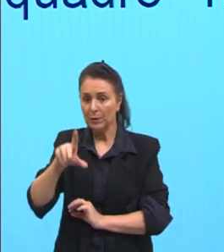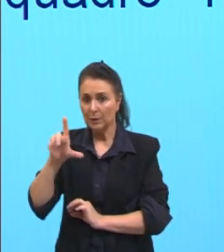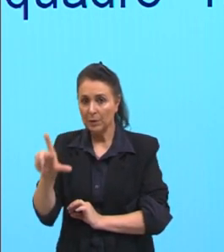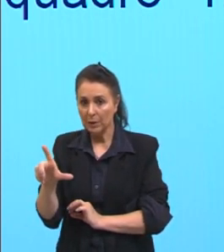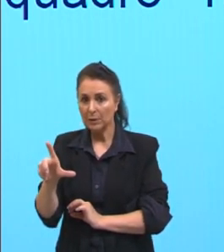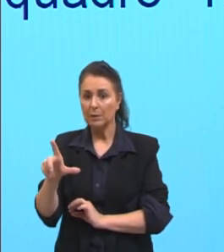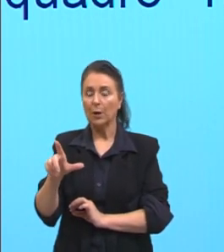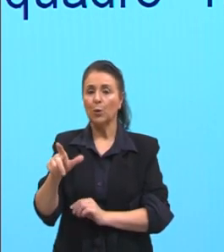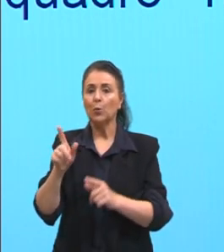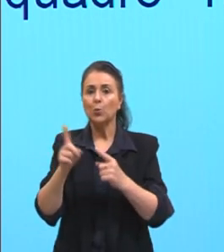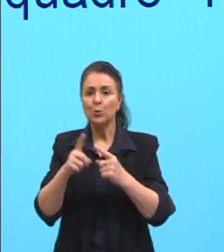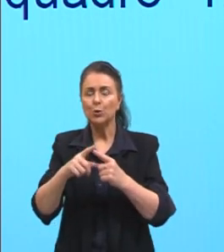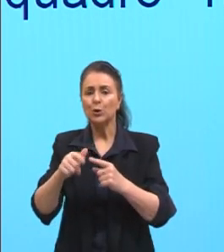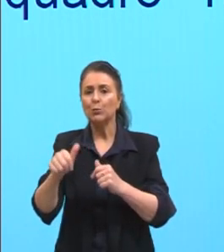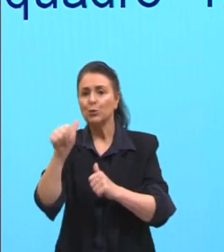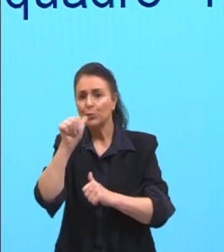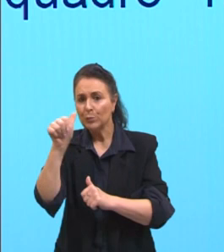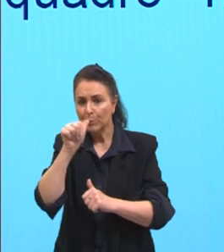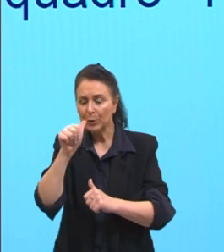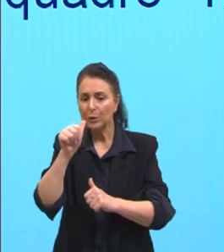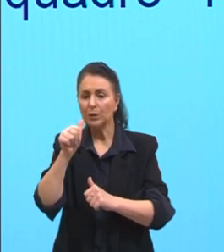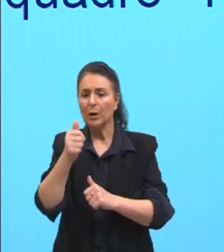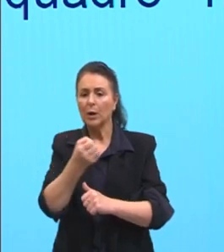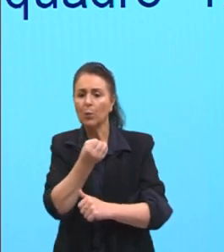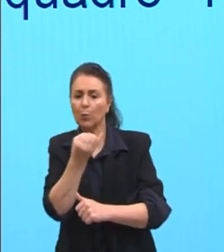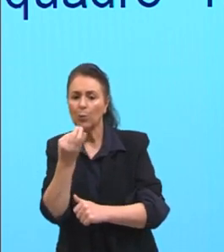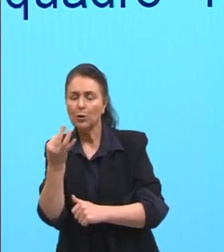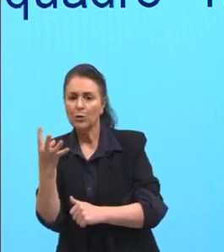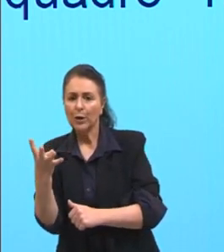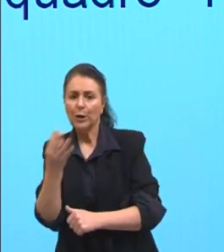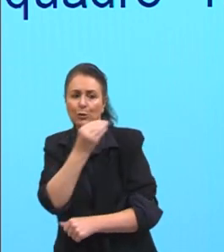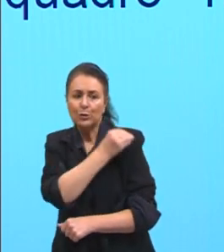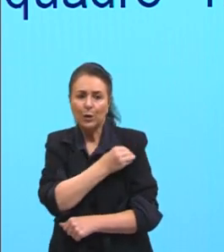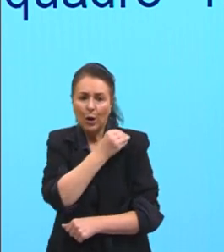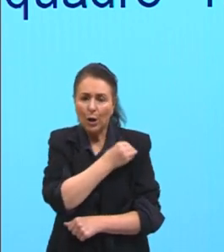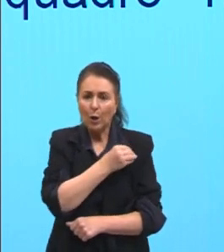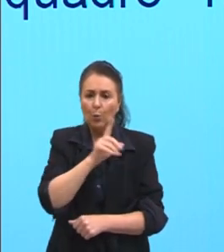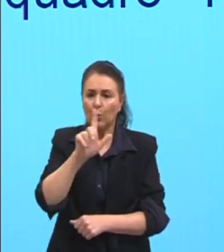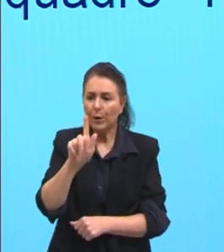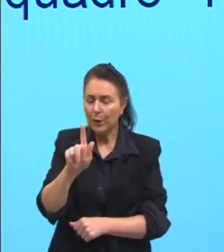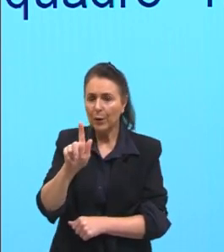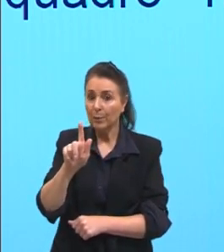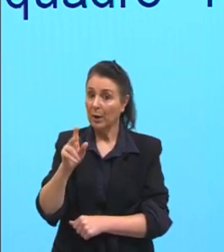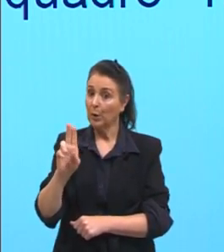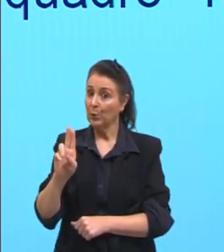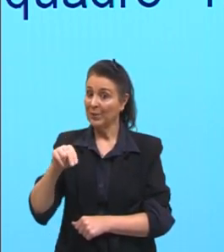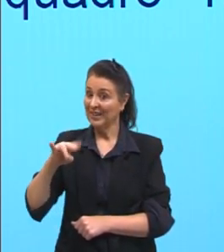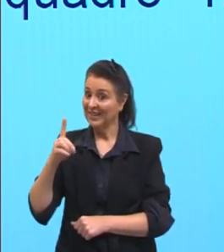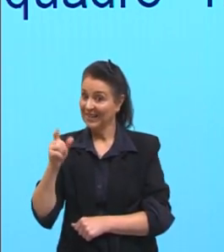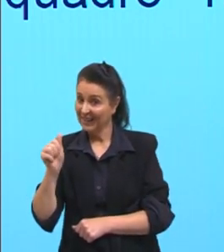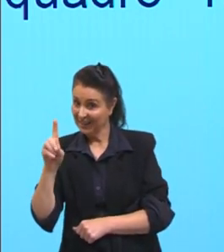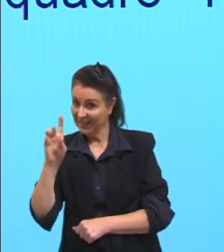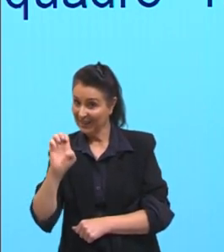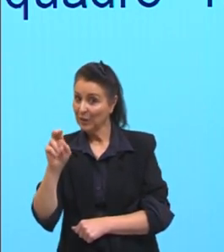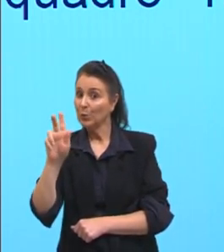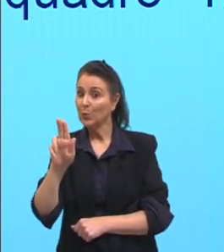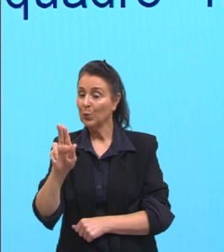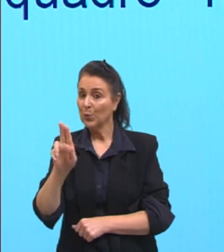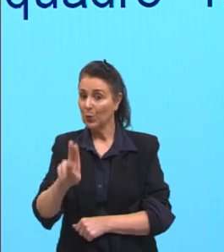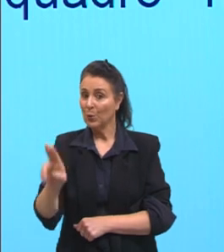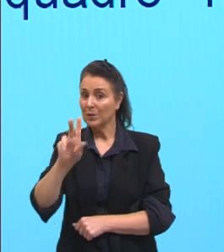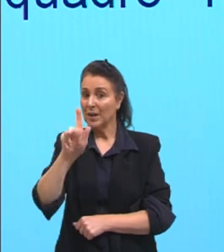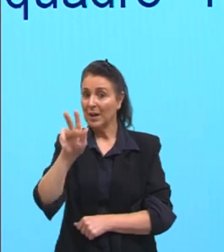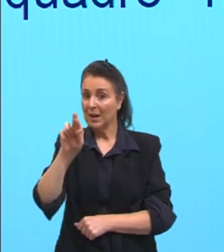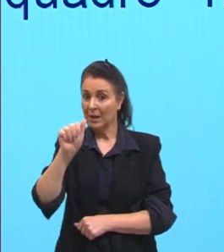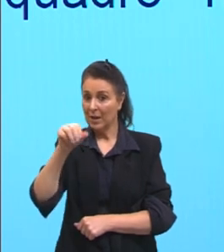as bebidas, concentração de álcool, grama, unidade. E aqui também a questão que traz ali,